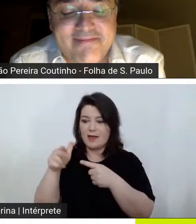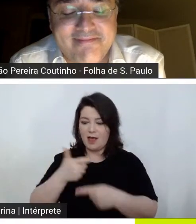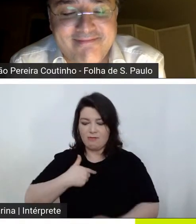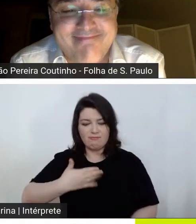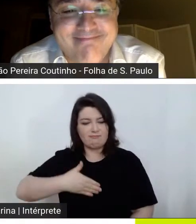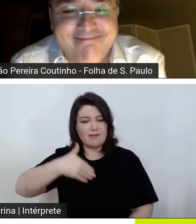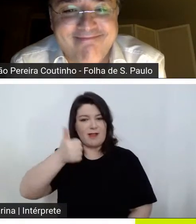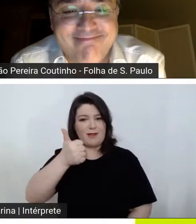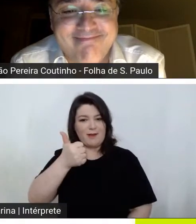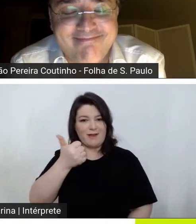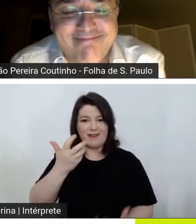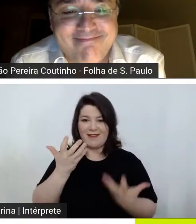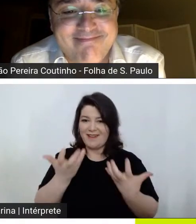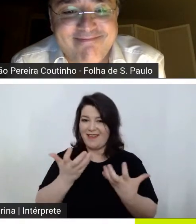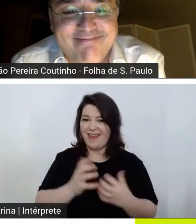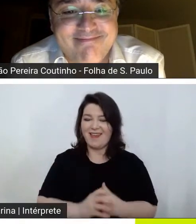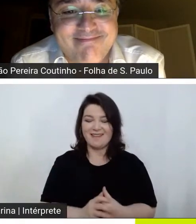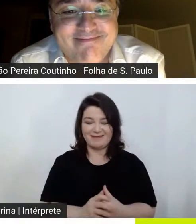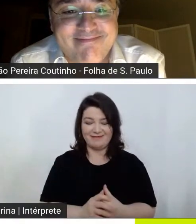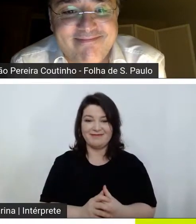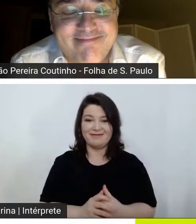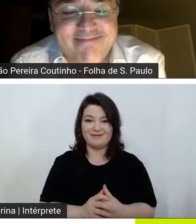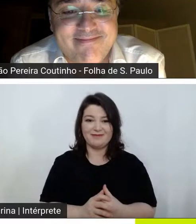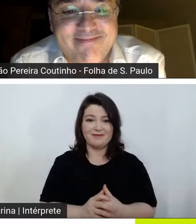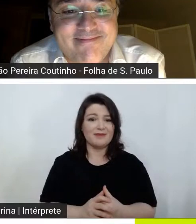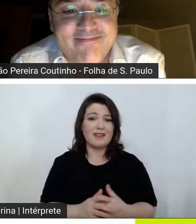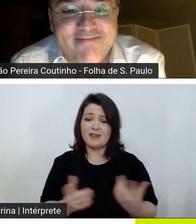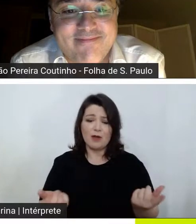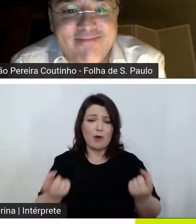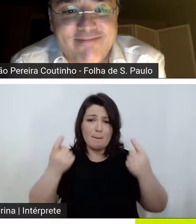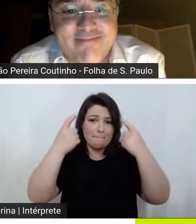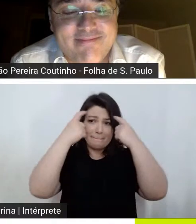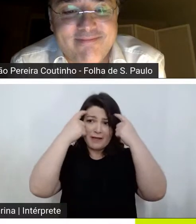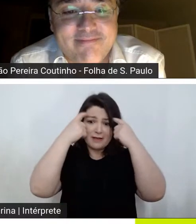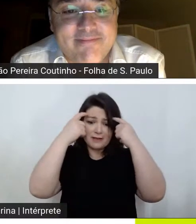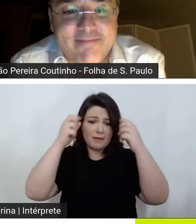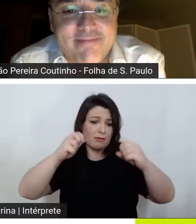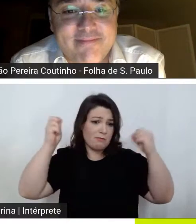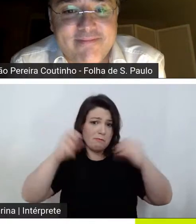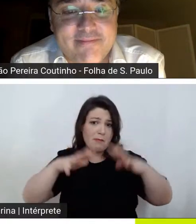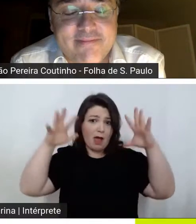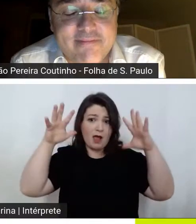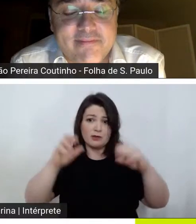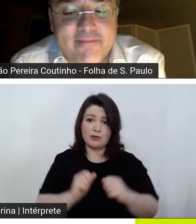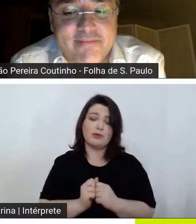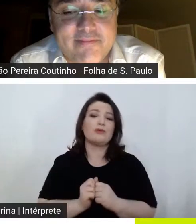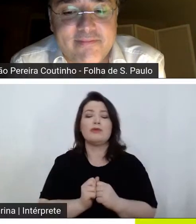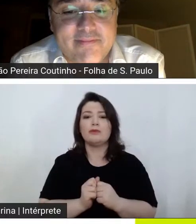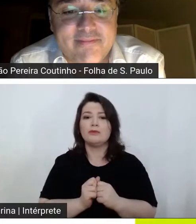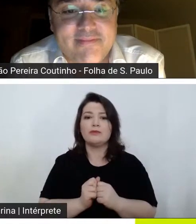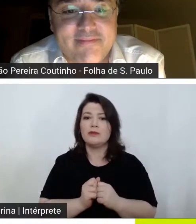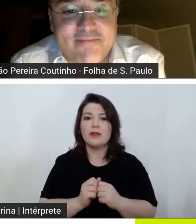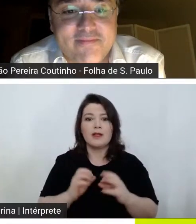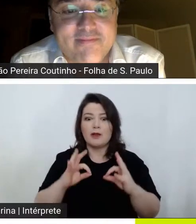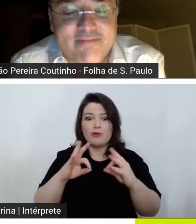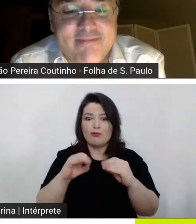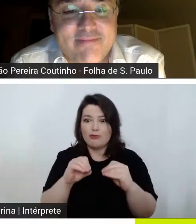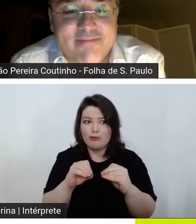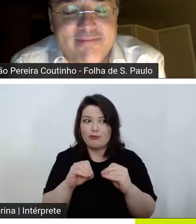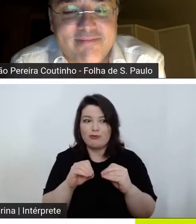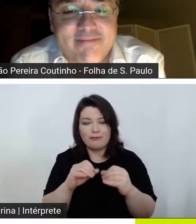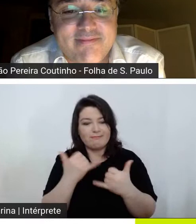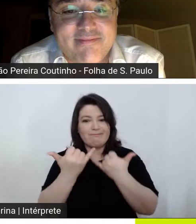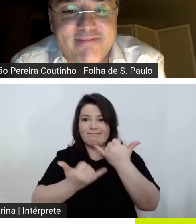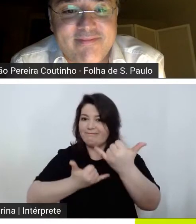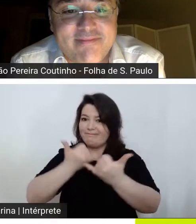mas tudo fundamentado em pensamento mágico né e tudo vira um grande jogo uma